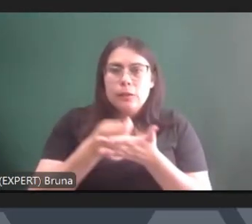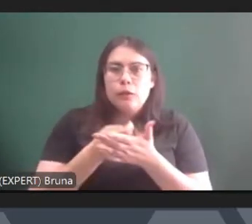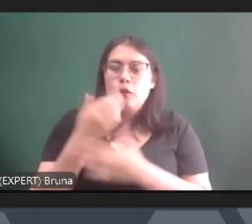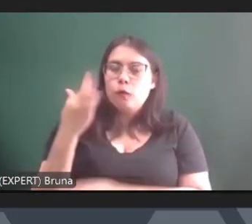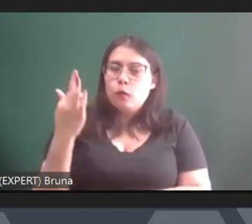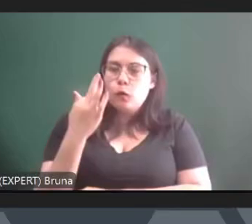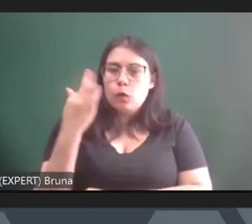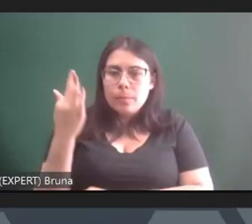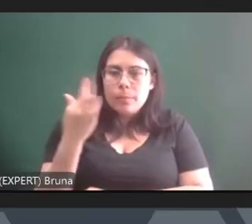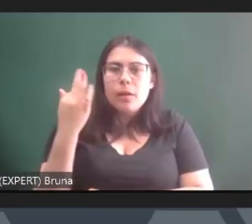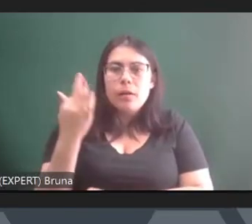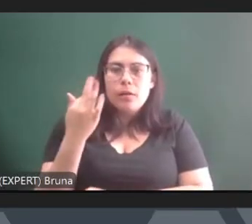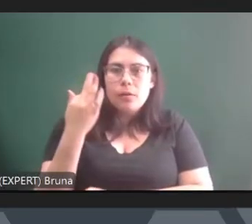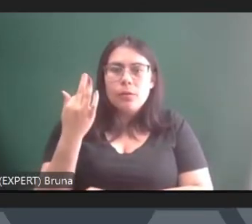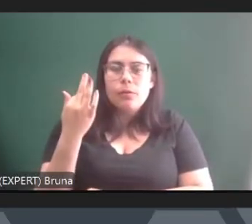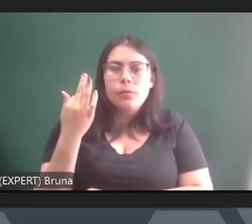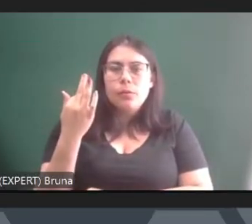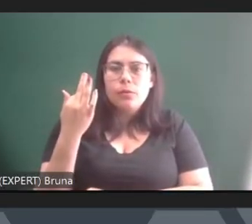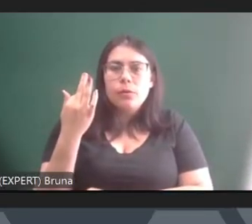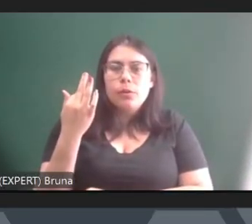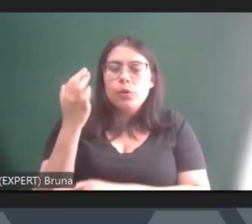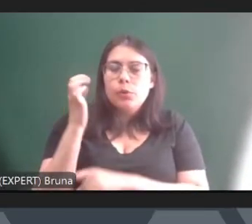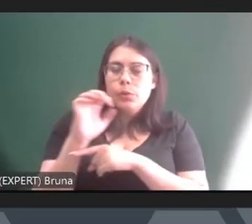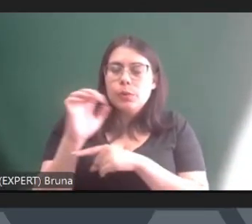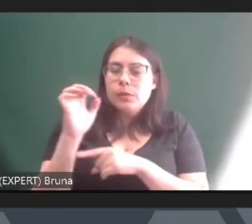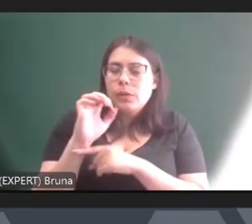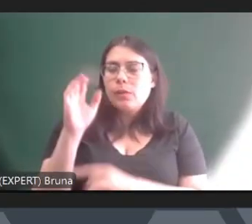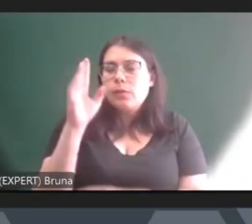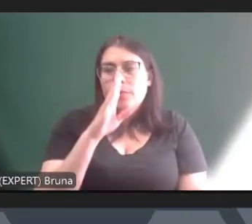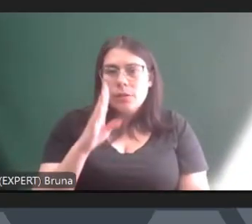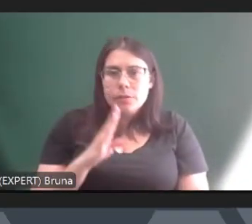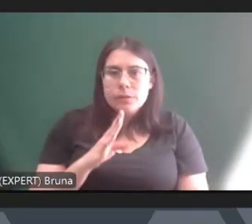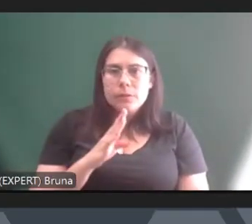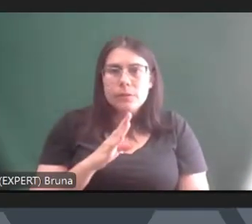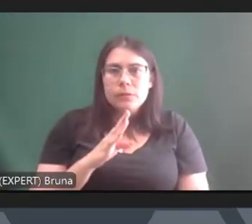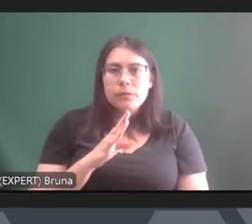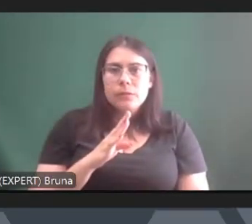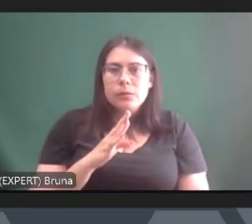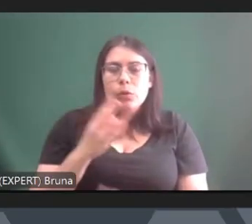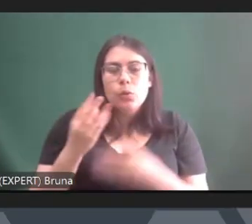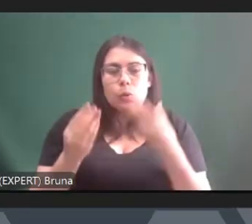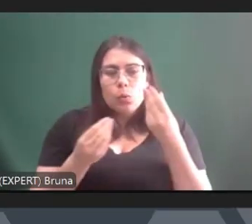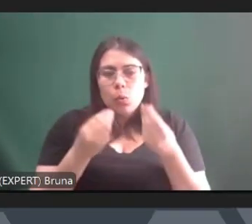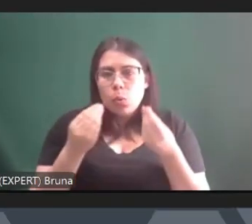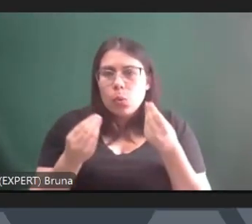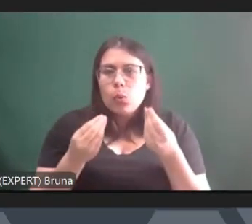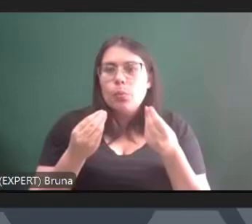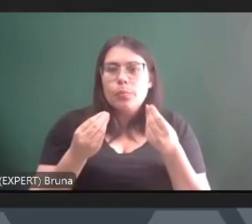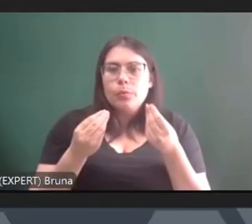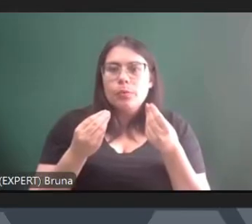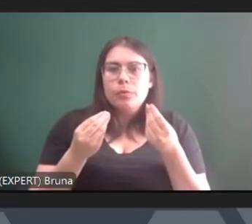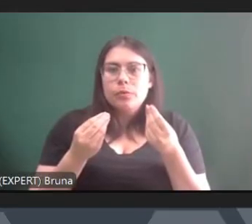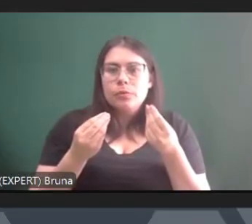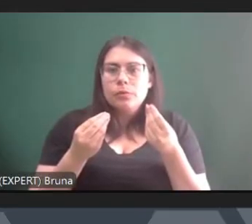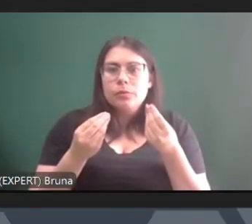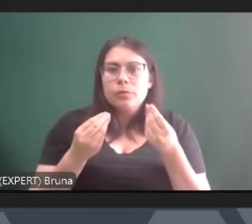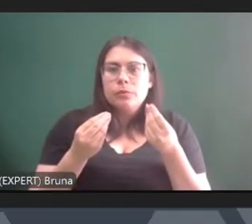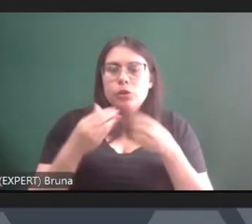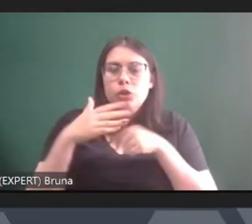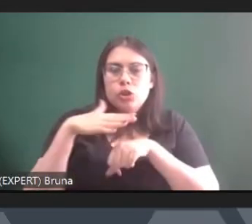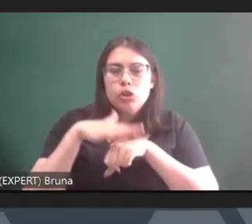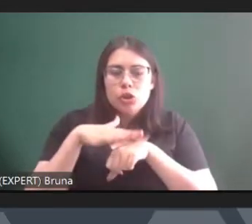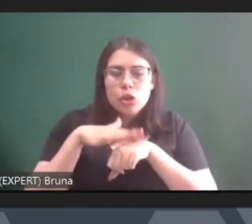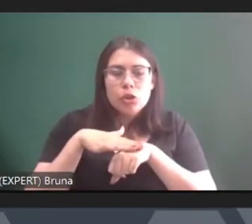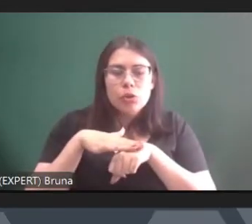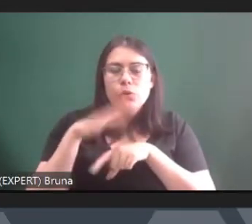urbanização do Estado brasileiro como essa forma de gerir